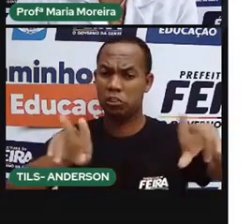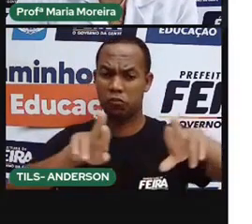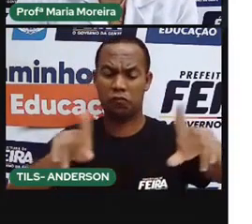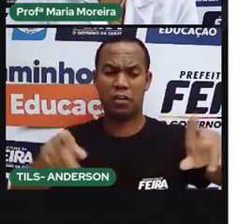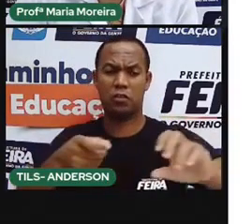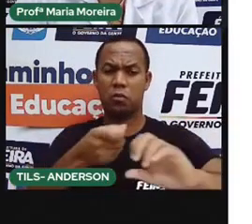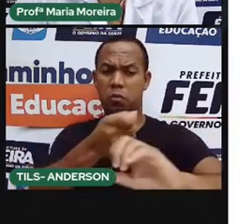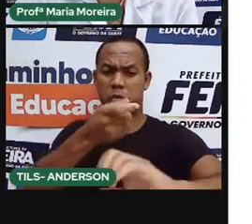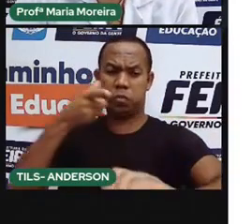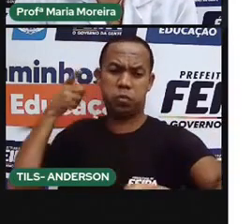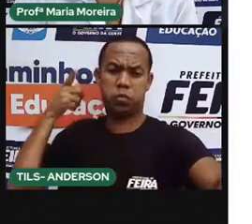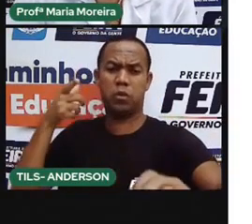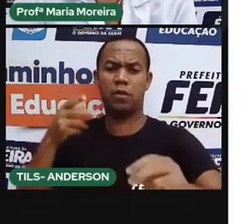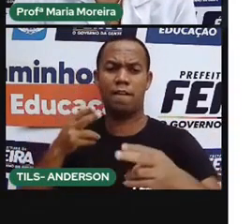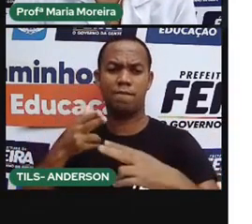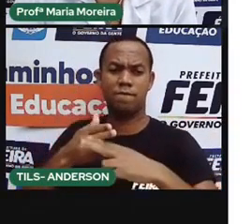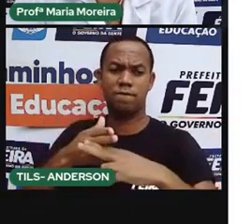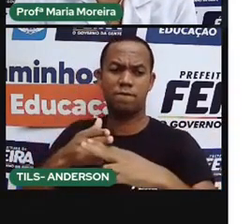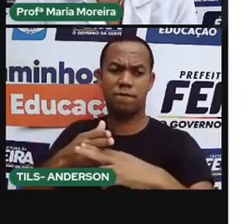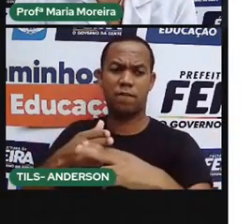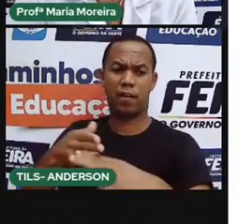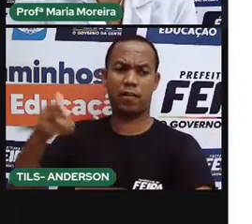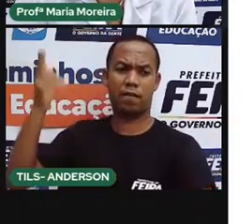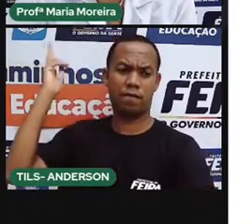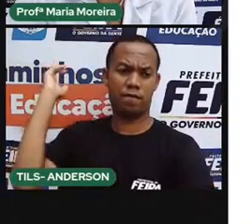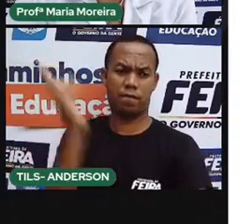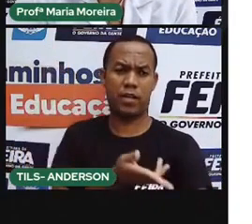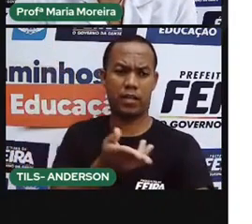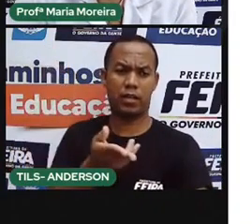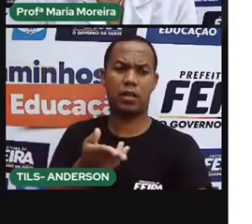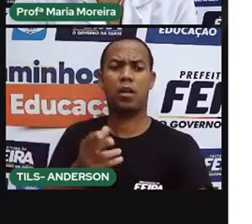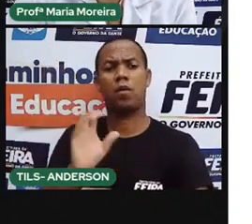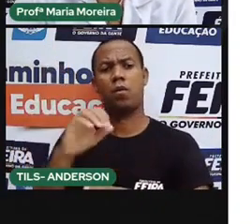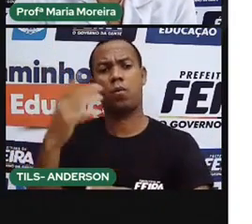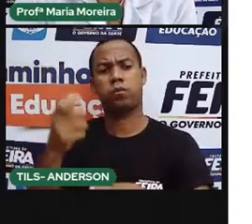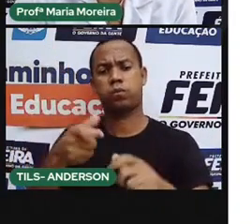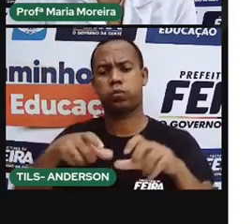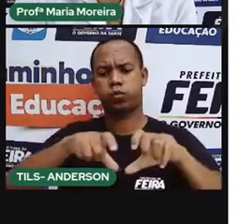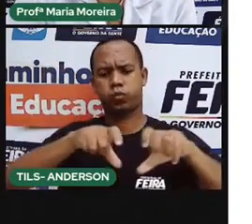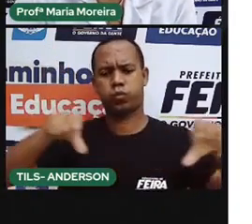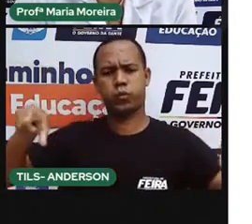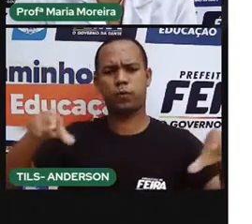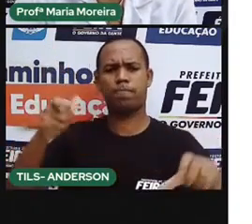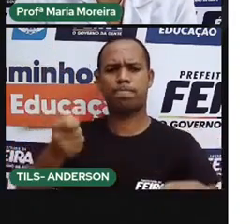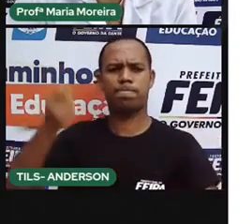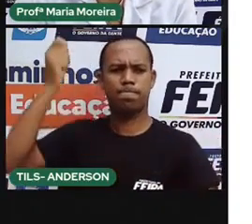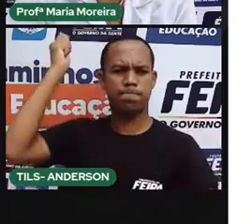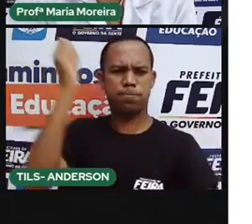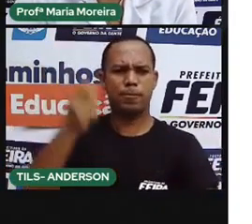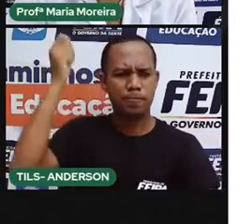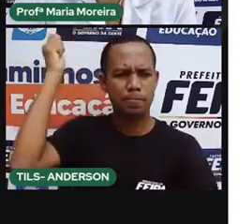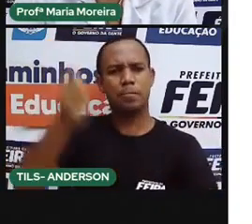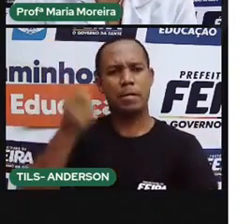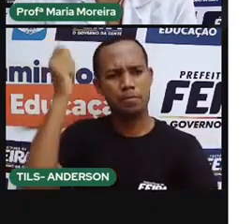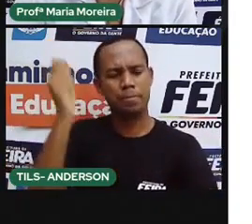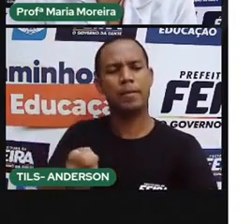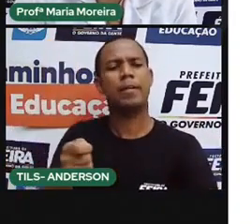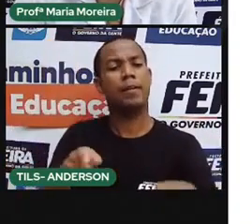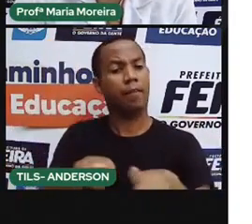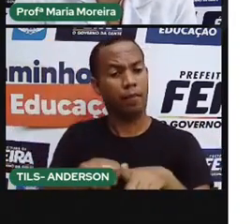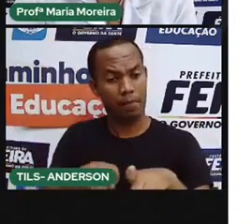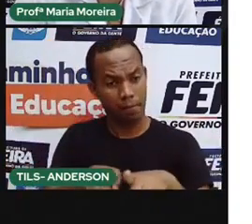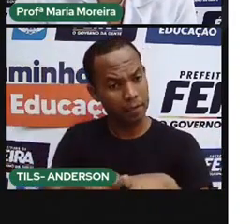exemplo, o churso, que é uma madeira com burra de ferro afiada, a borduna, que é o corrente de madeira, as